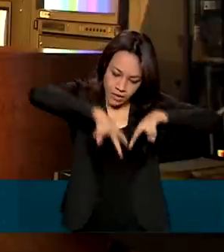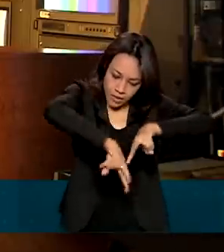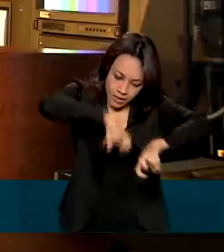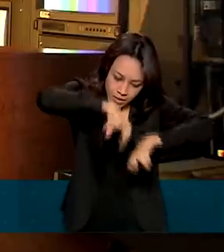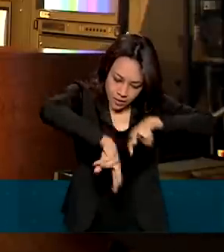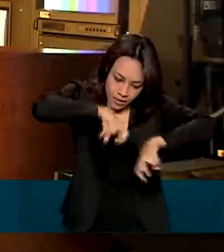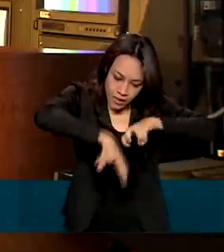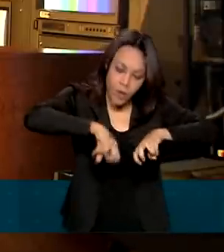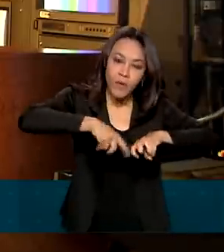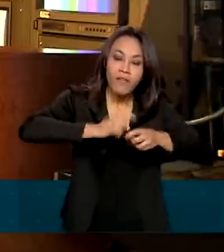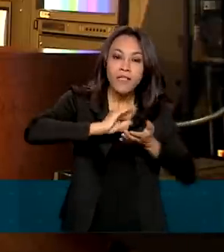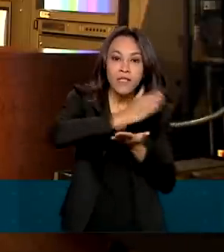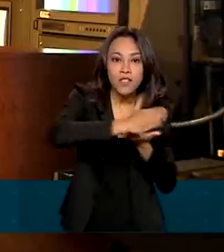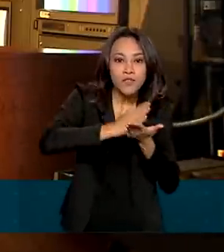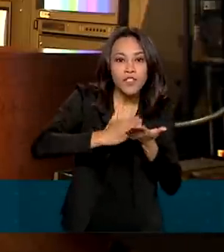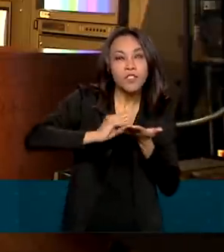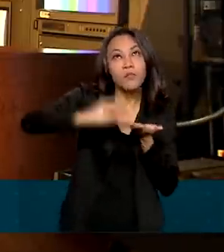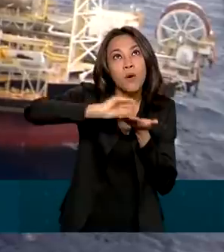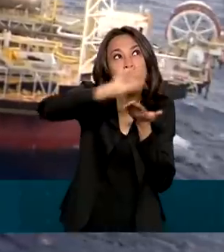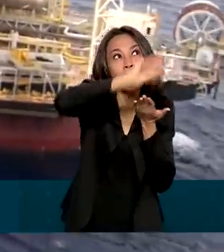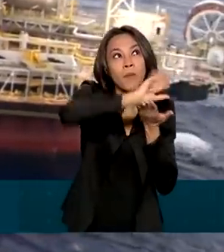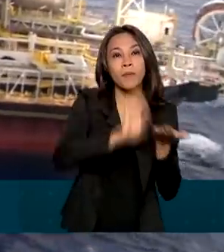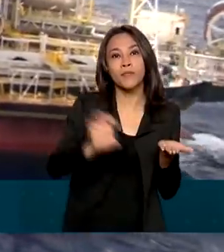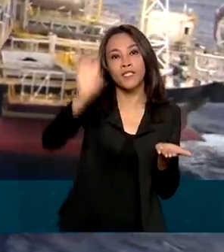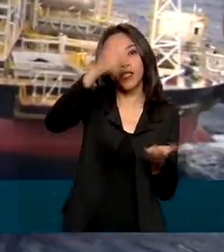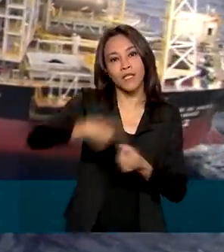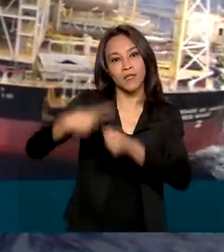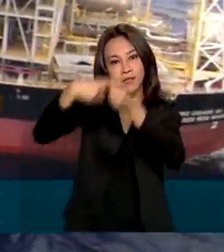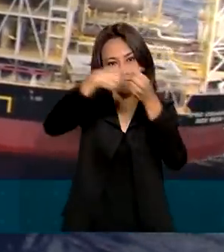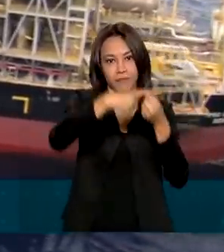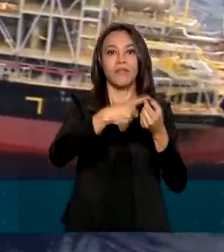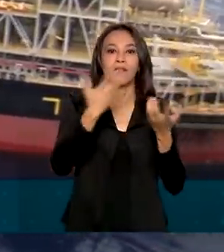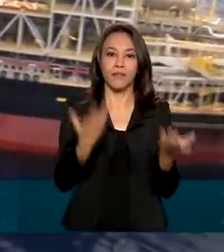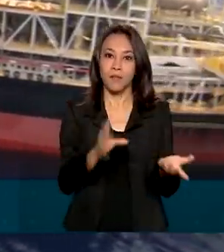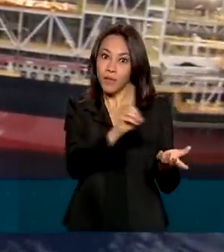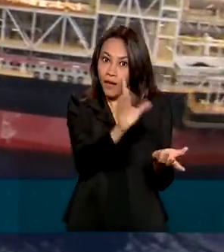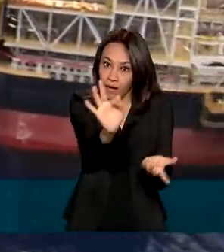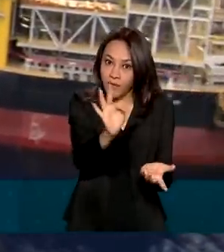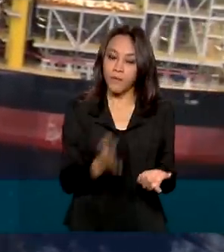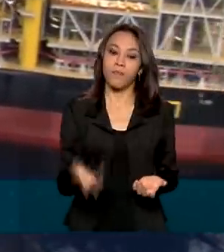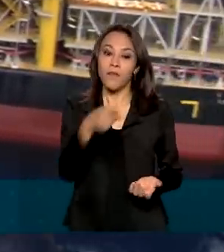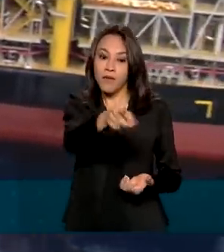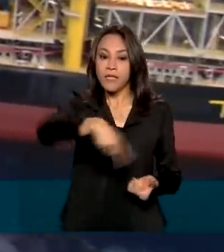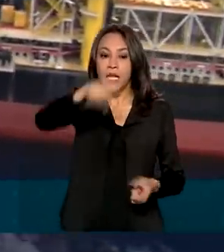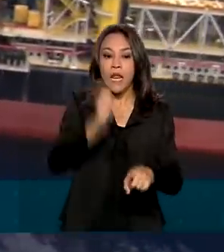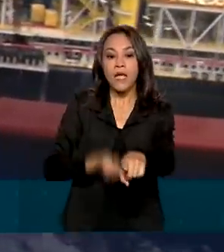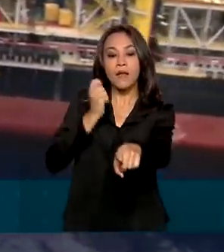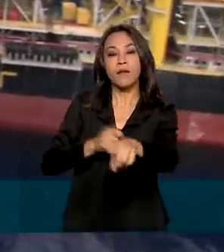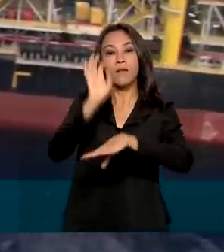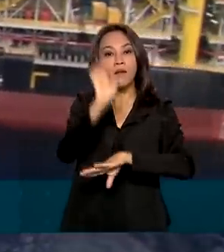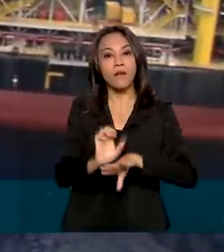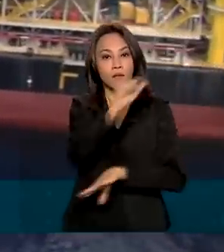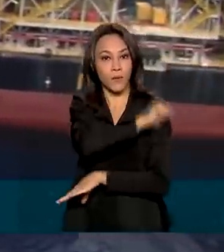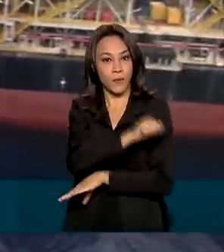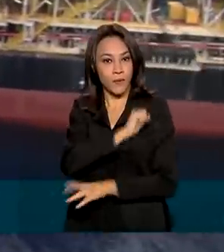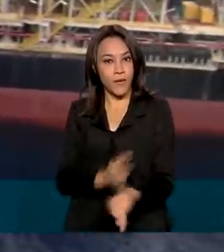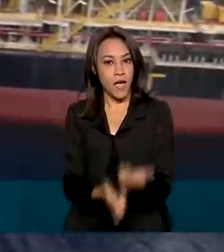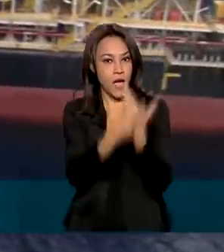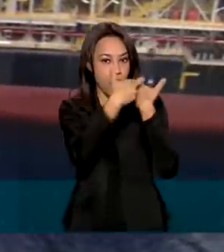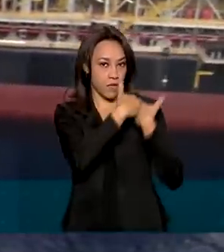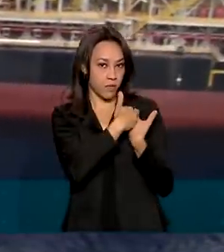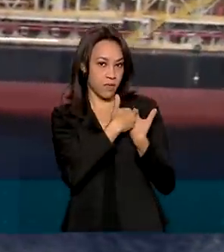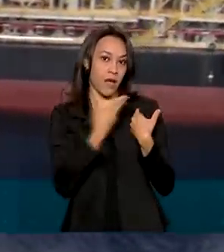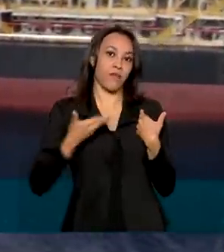que vão para estados e municípios e o Distrito Federal. O leilão vai ser realizado no Rio de Janeiro e é organizado pela Agência Nacional